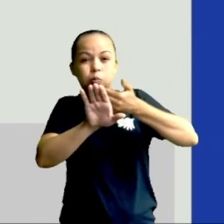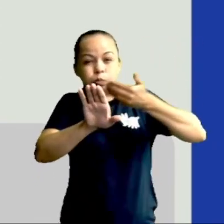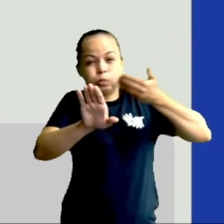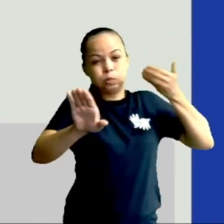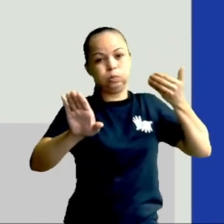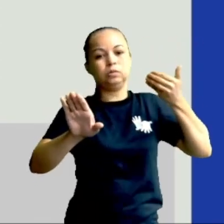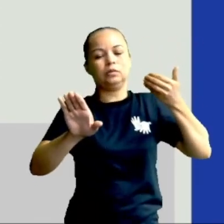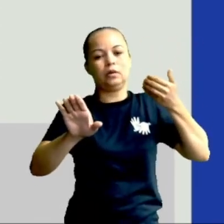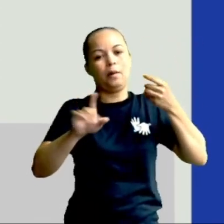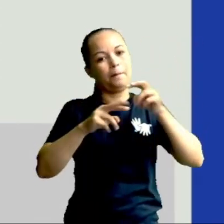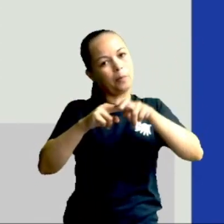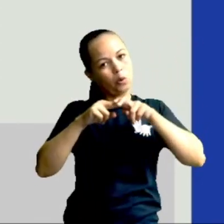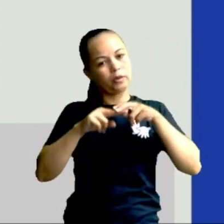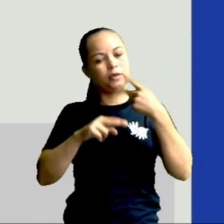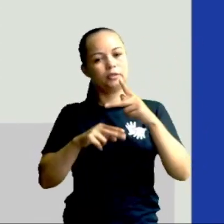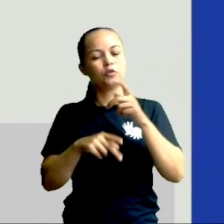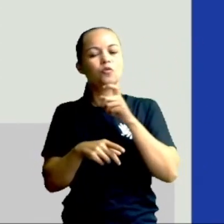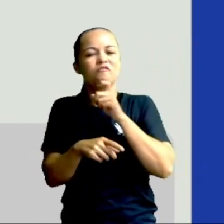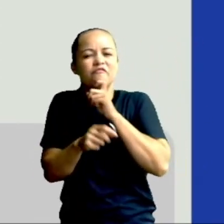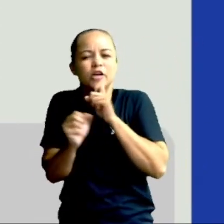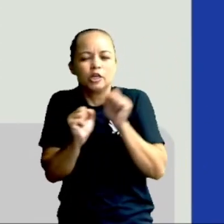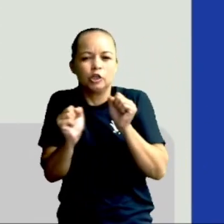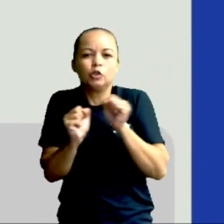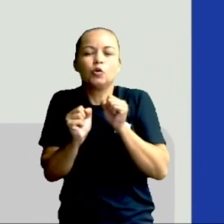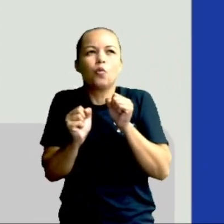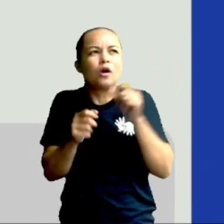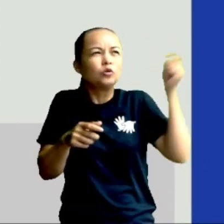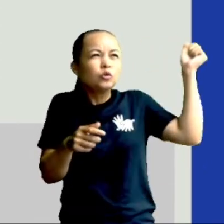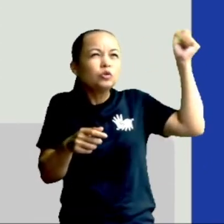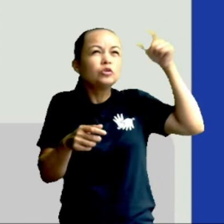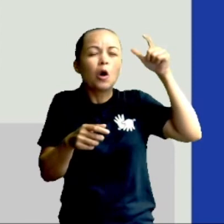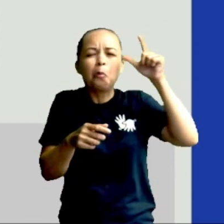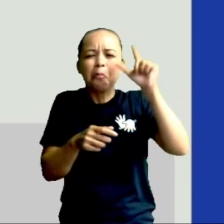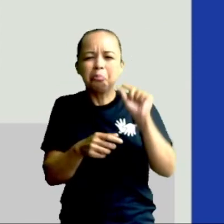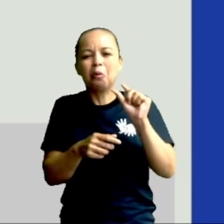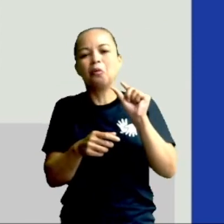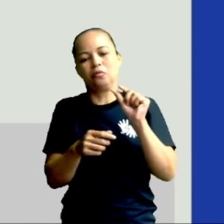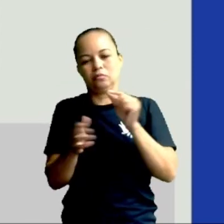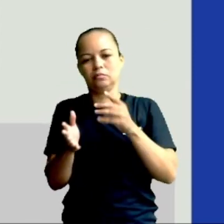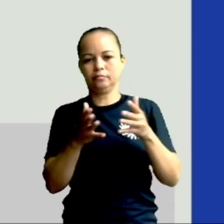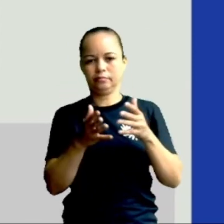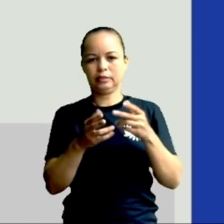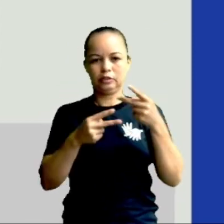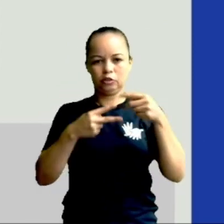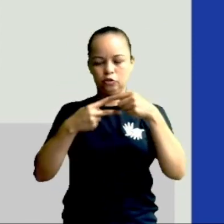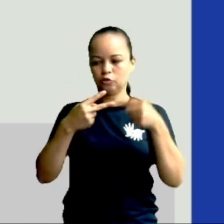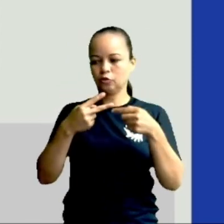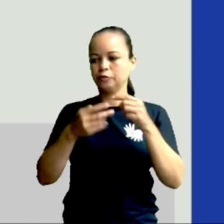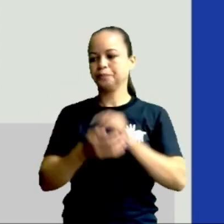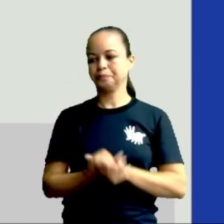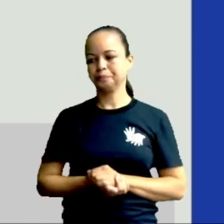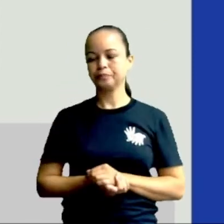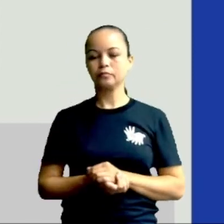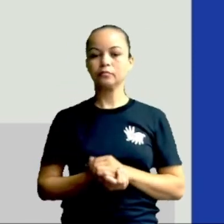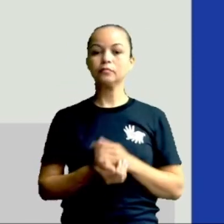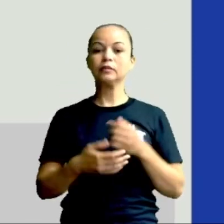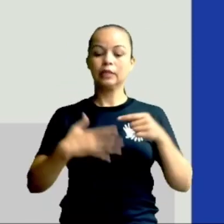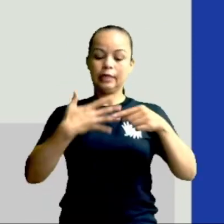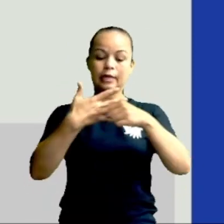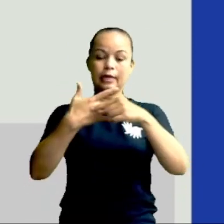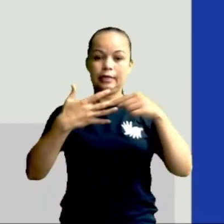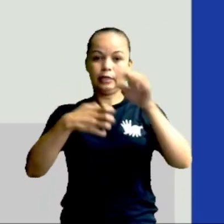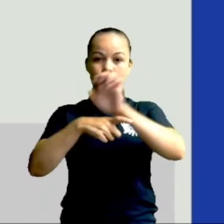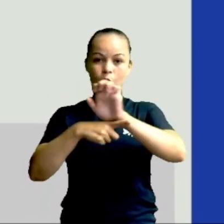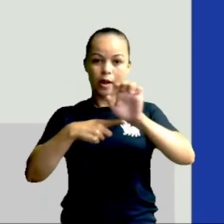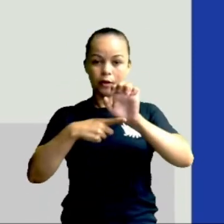isso que lá é muito frio. Quase não chega raios solares nesses dois extremos, tá? E aí, na linha do Equador, que fica